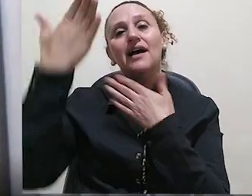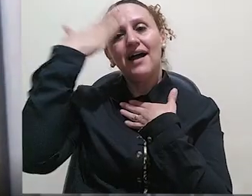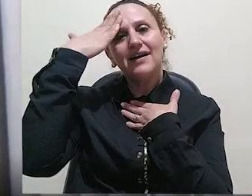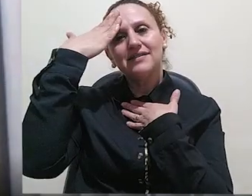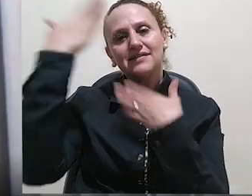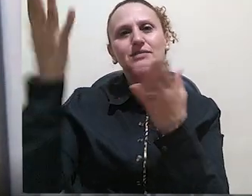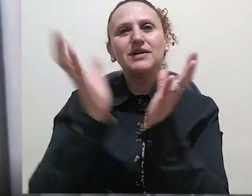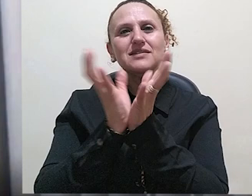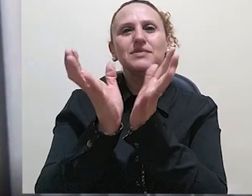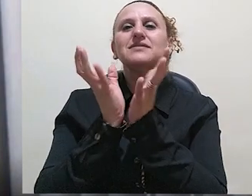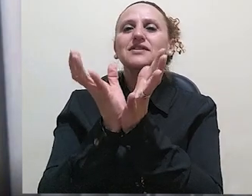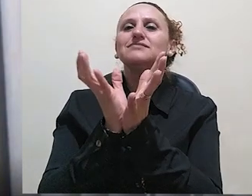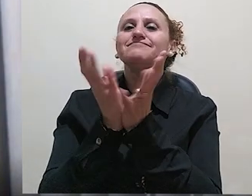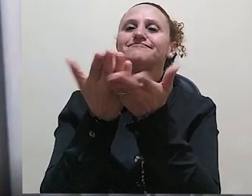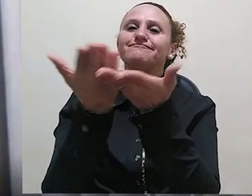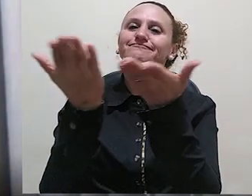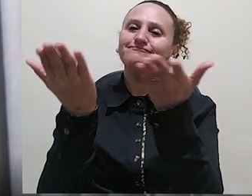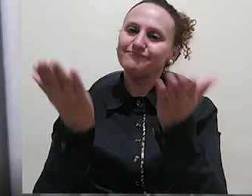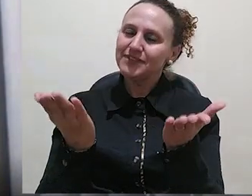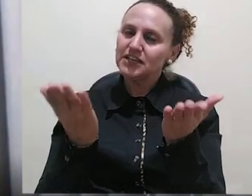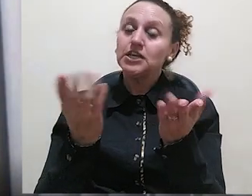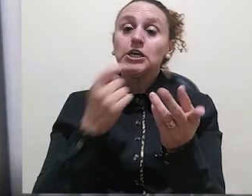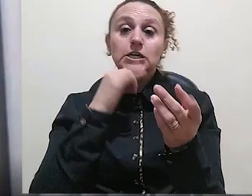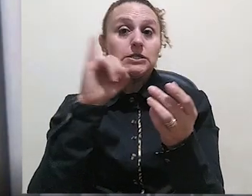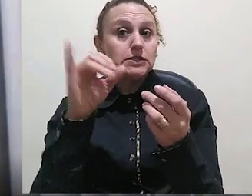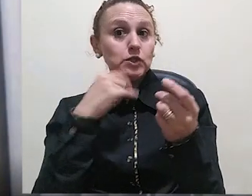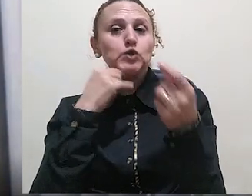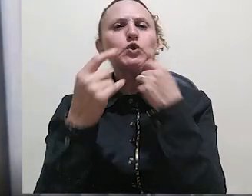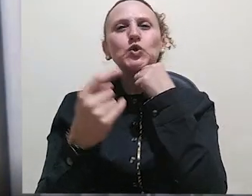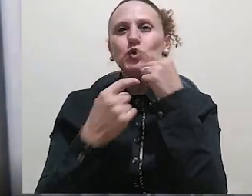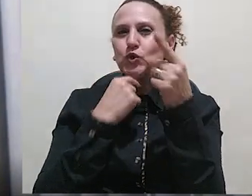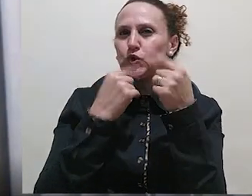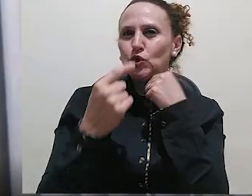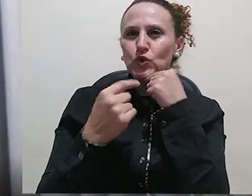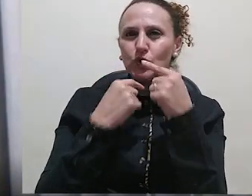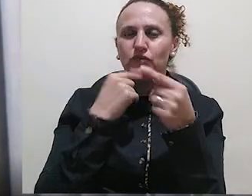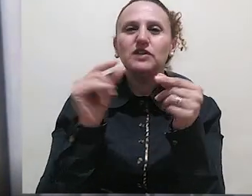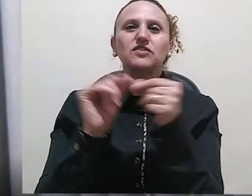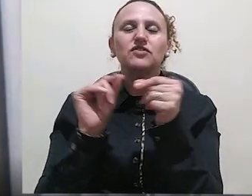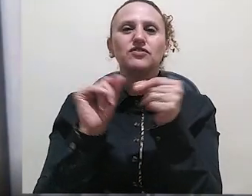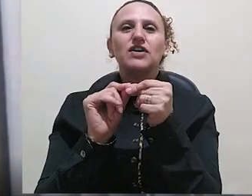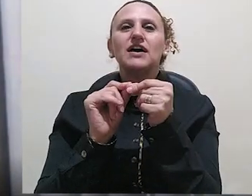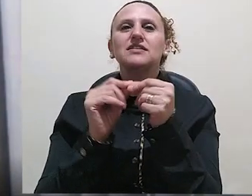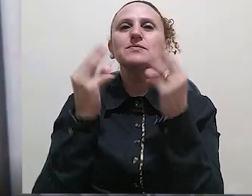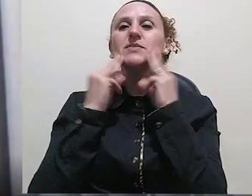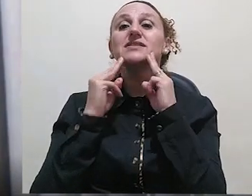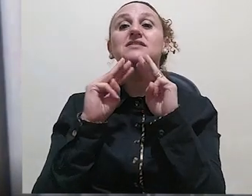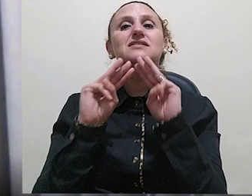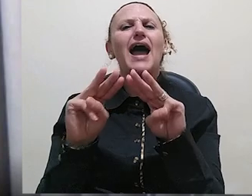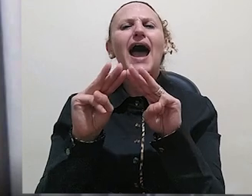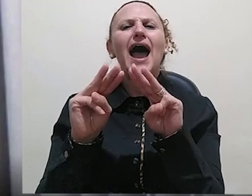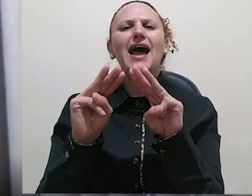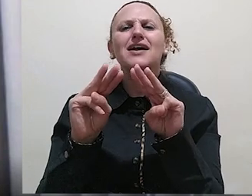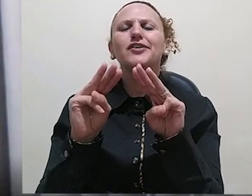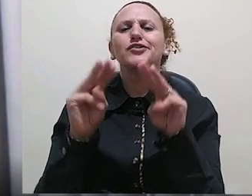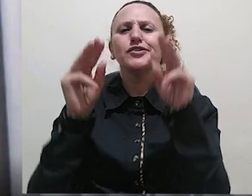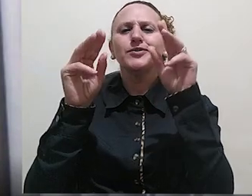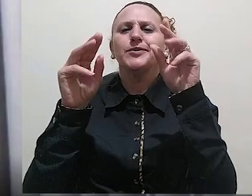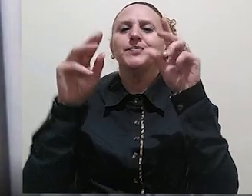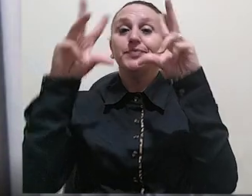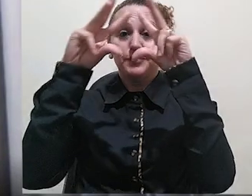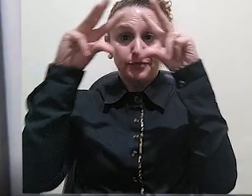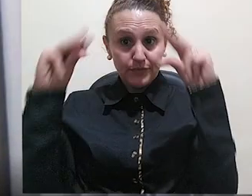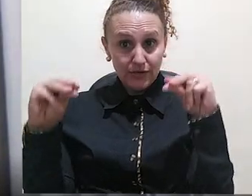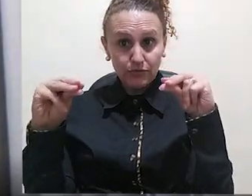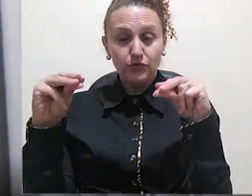a participação de todos, né, e qualquer dúvida vocês façam contato comigo por mensagem, pelo Moodle ou mesmo